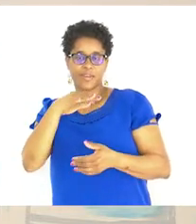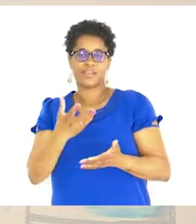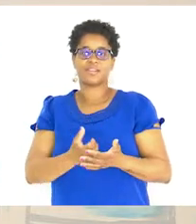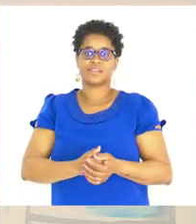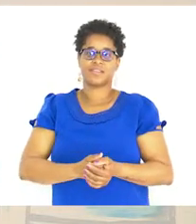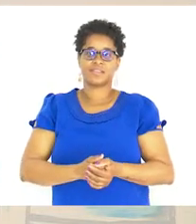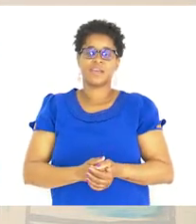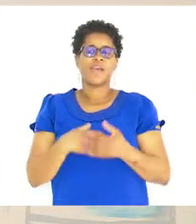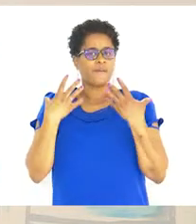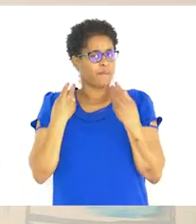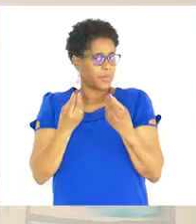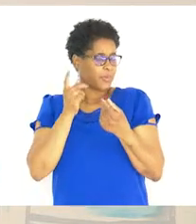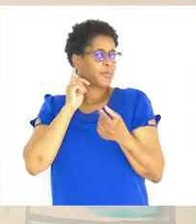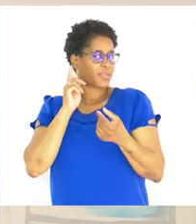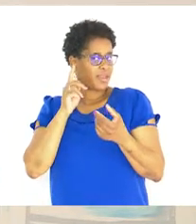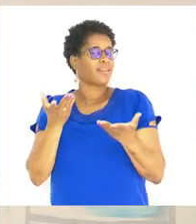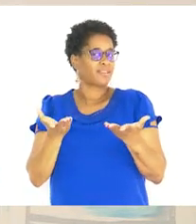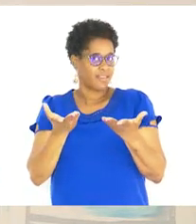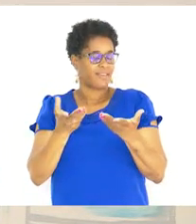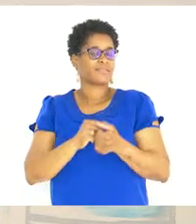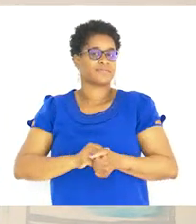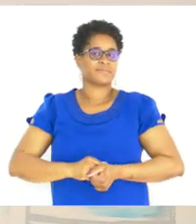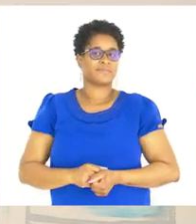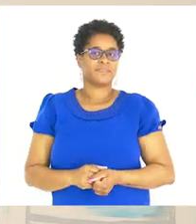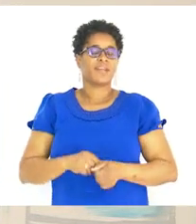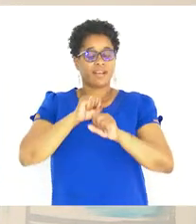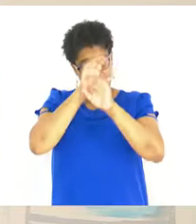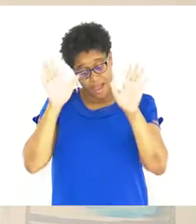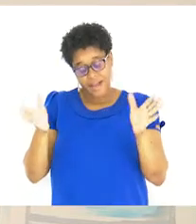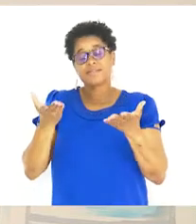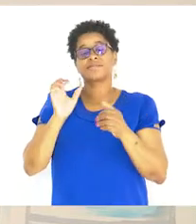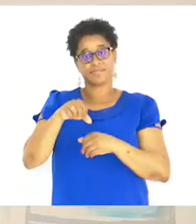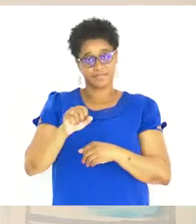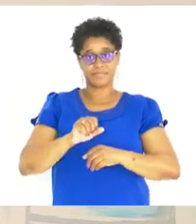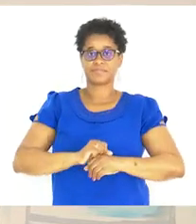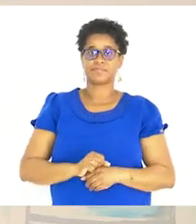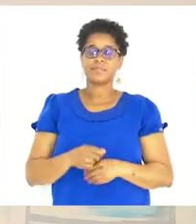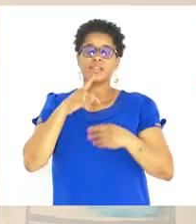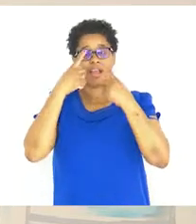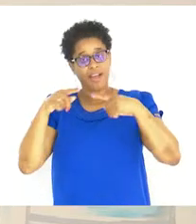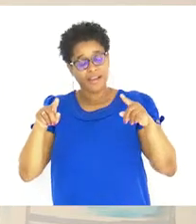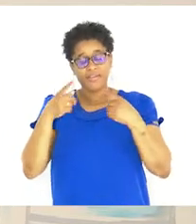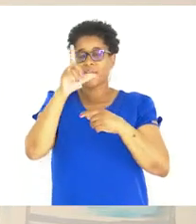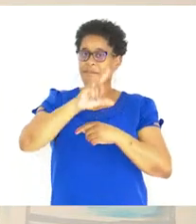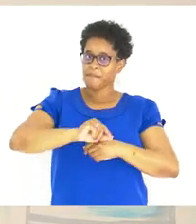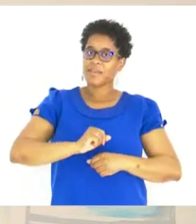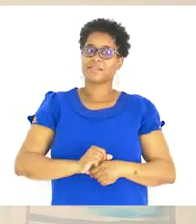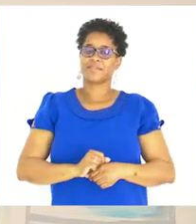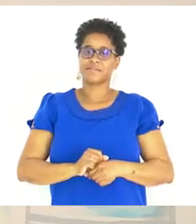é muito importante É ou não é? Claro que é E a canção também